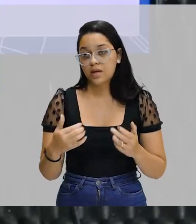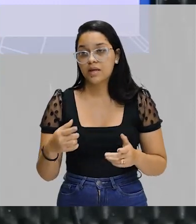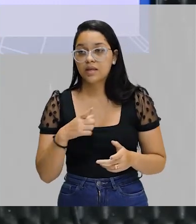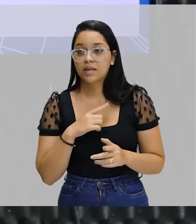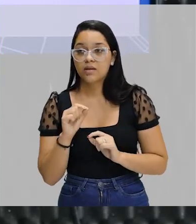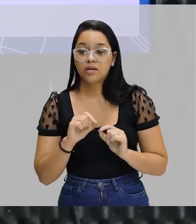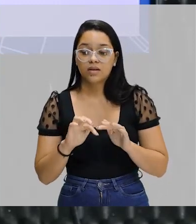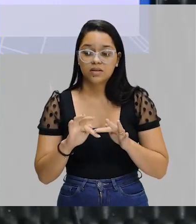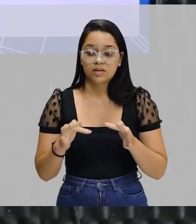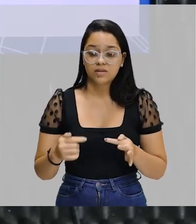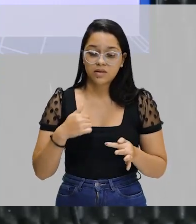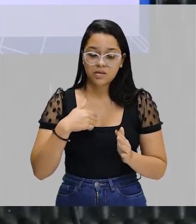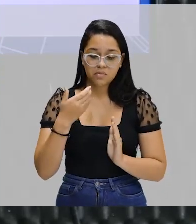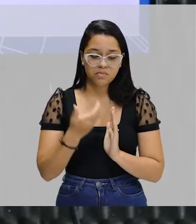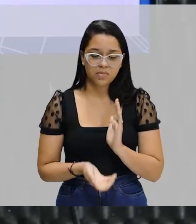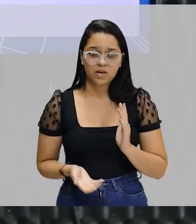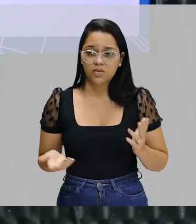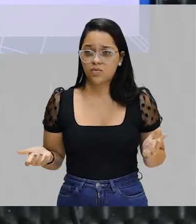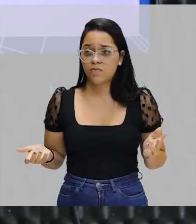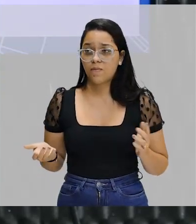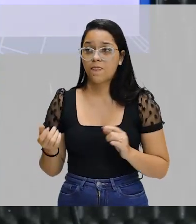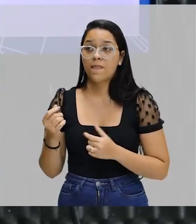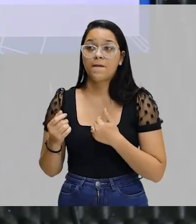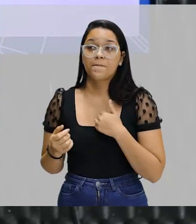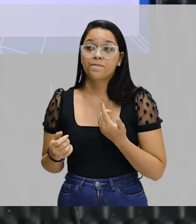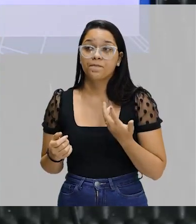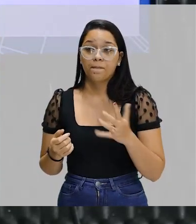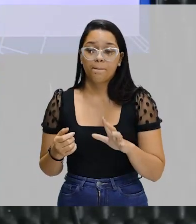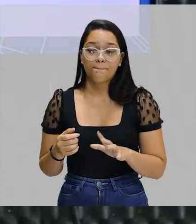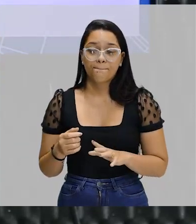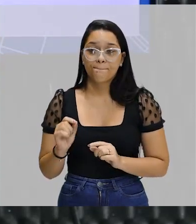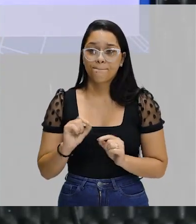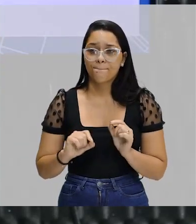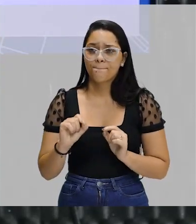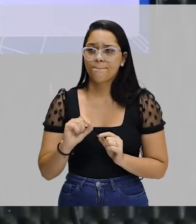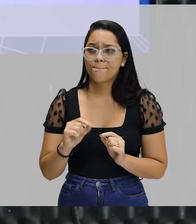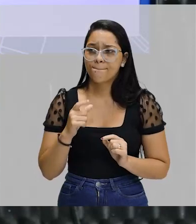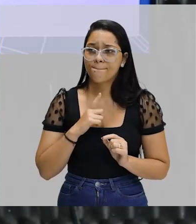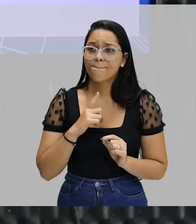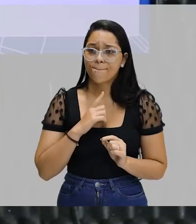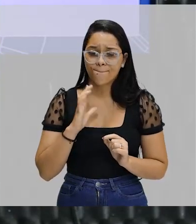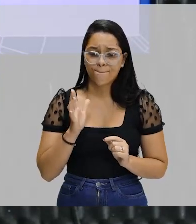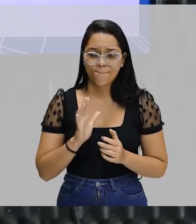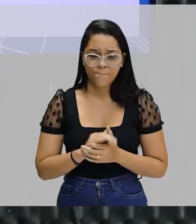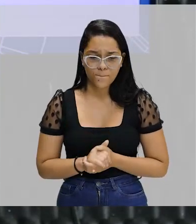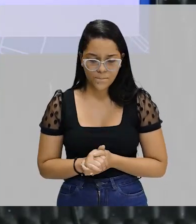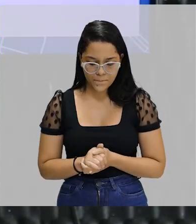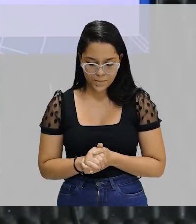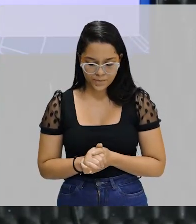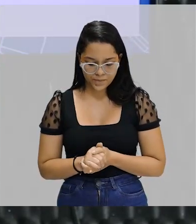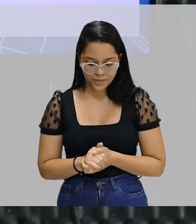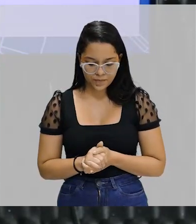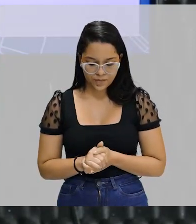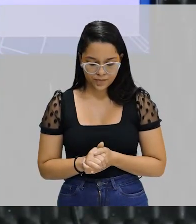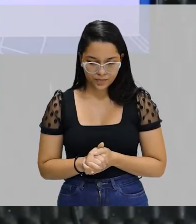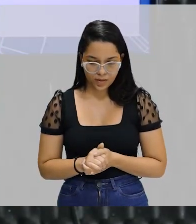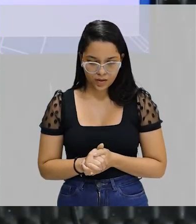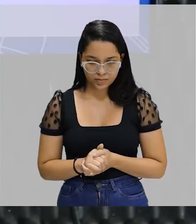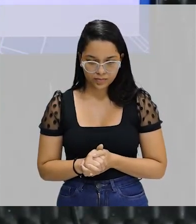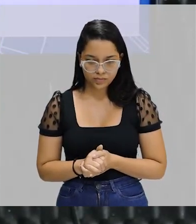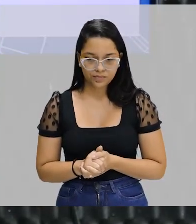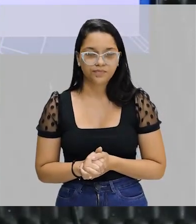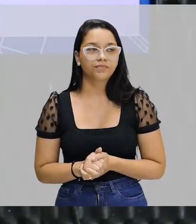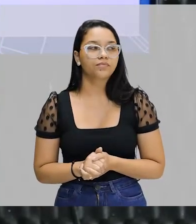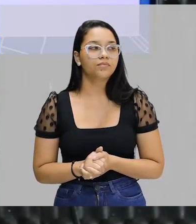sempre espectador e perco a noção essencial. Eu quero que não é construído de orações coordenadas. Aqui eu tenho. Não sou poeta e